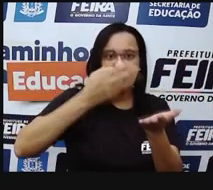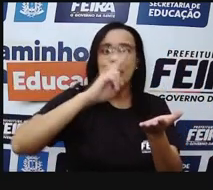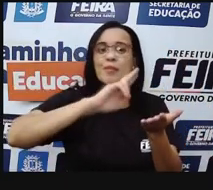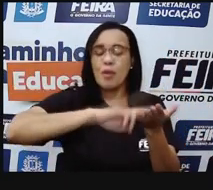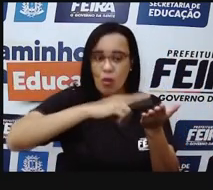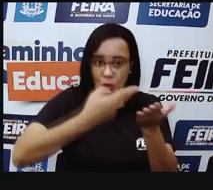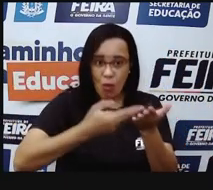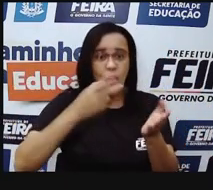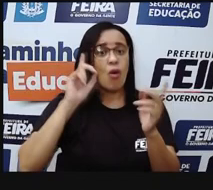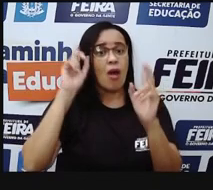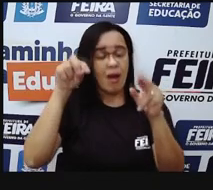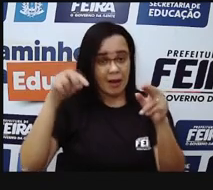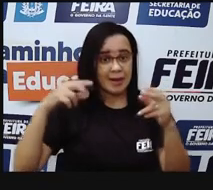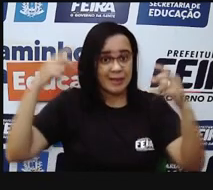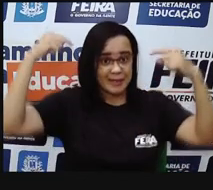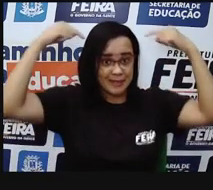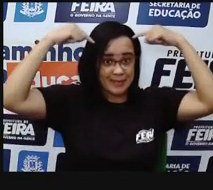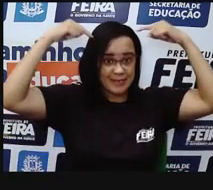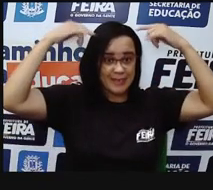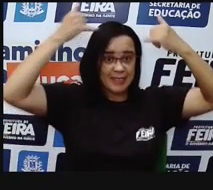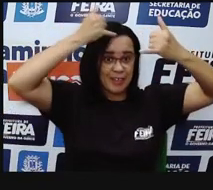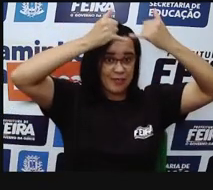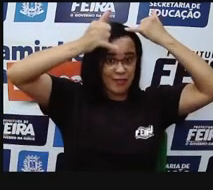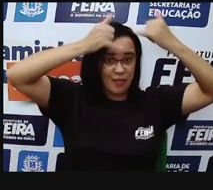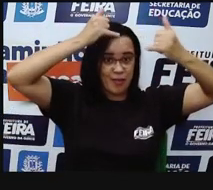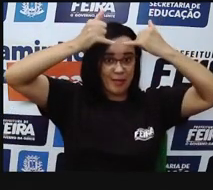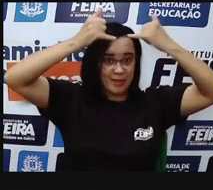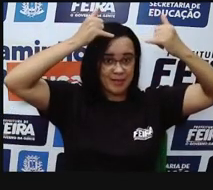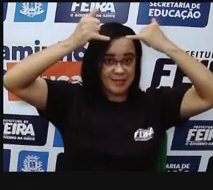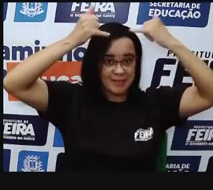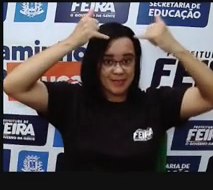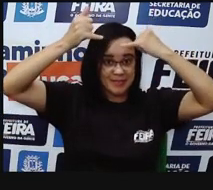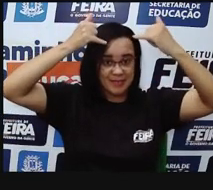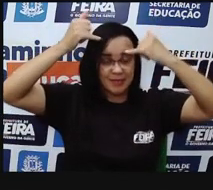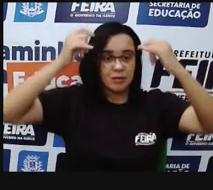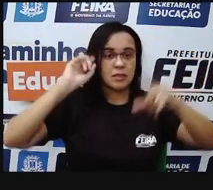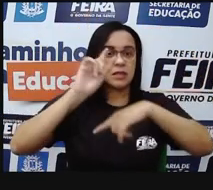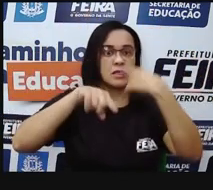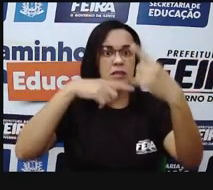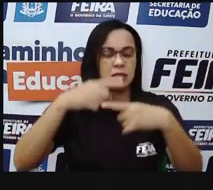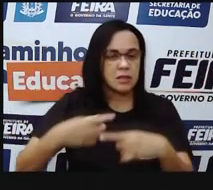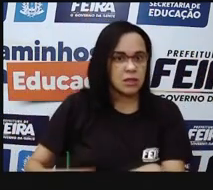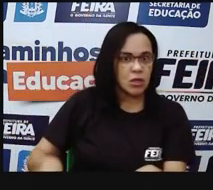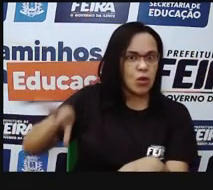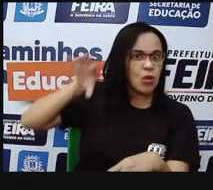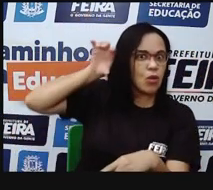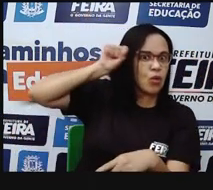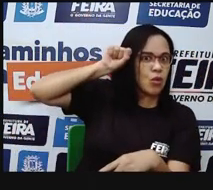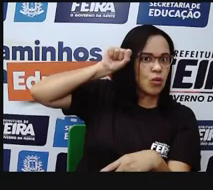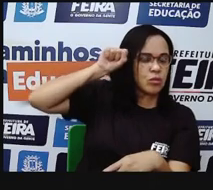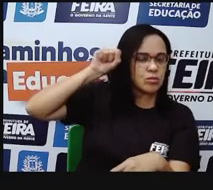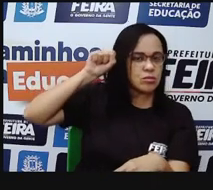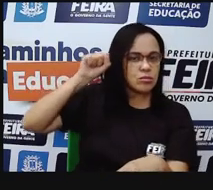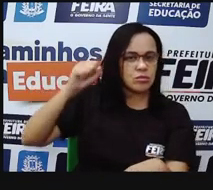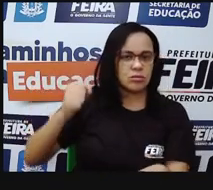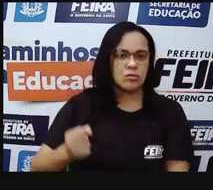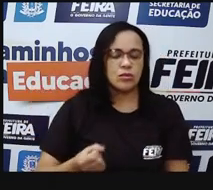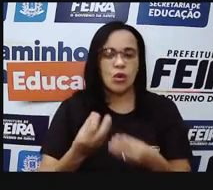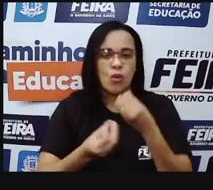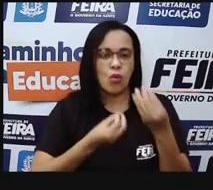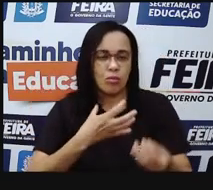som, certo? em uma voz, em algo que está aqui refletindo algum som que está sendo